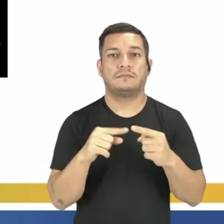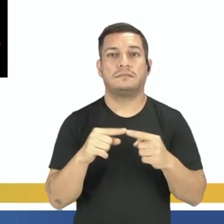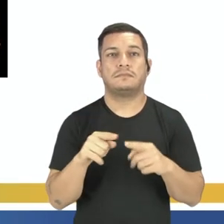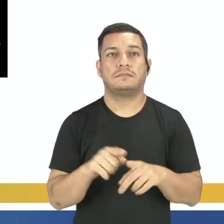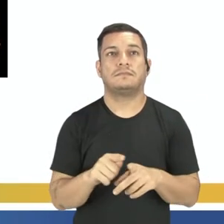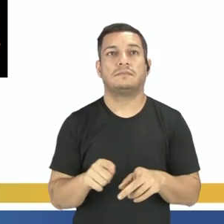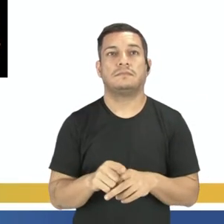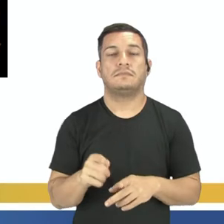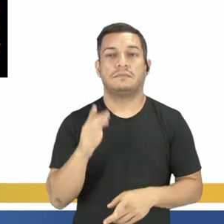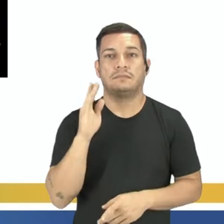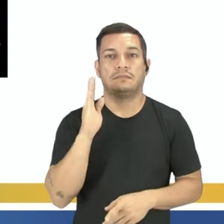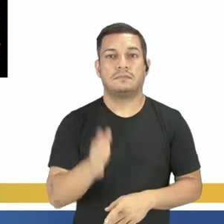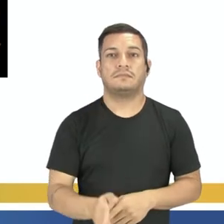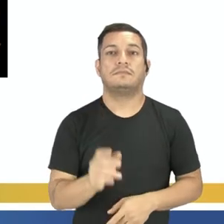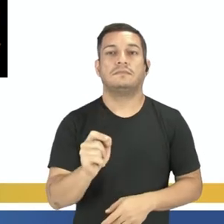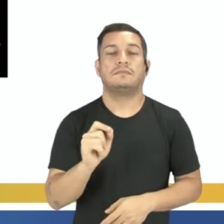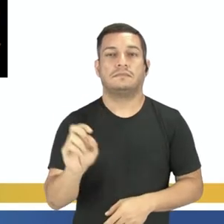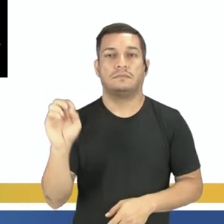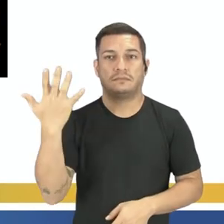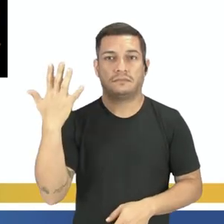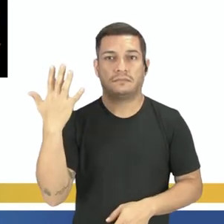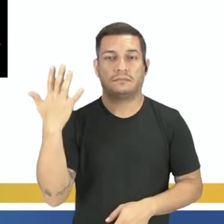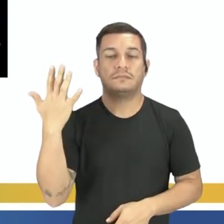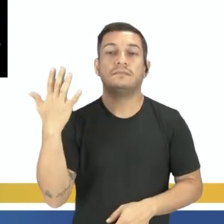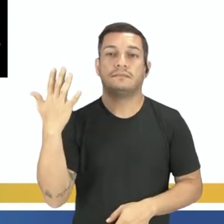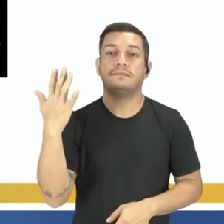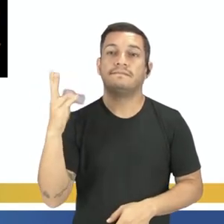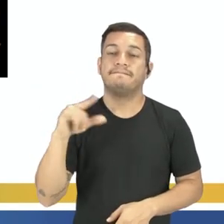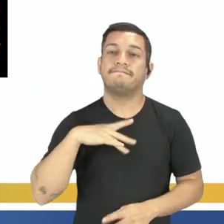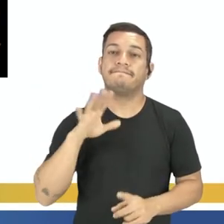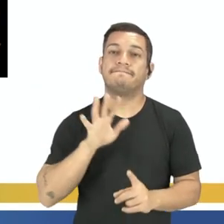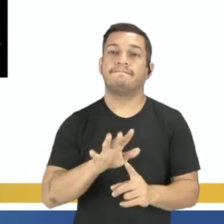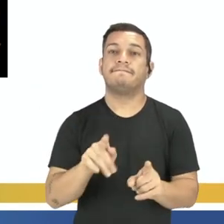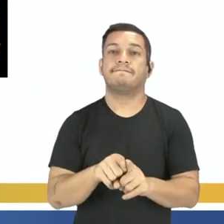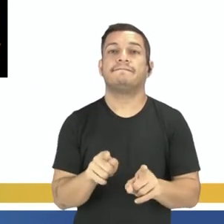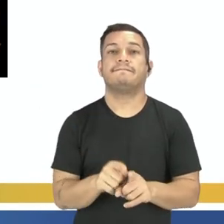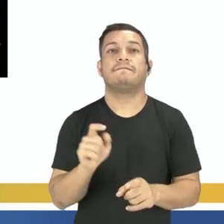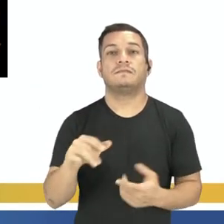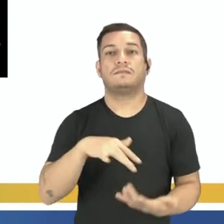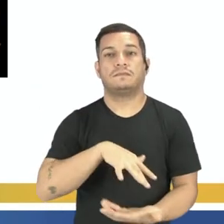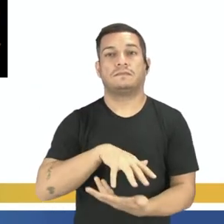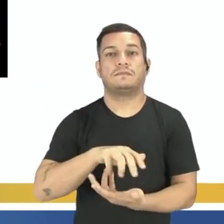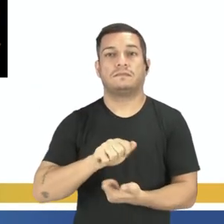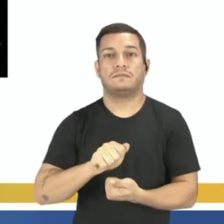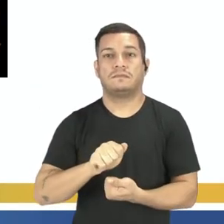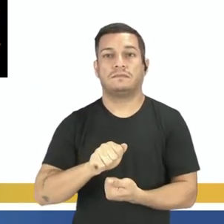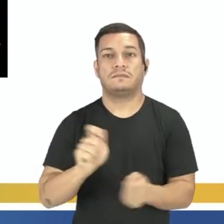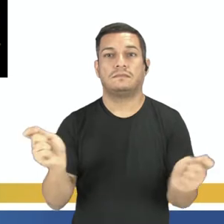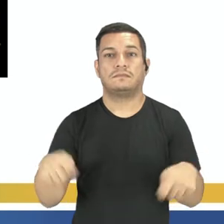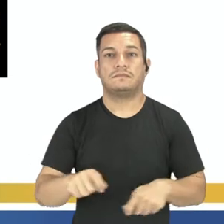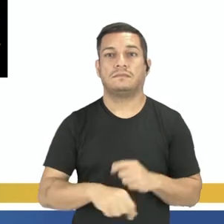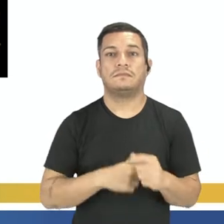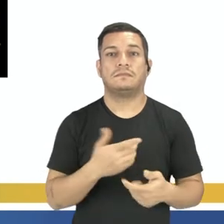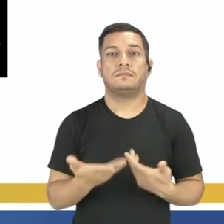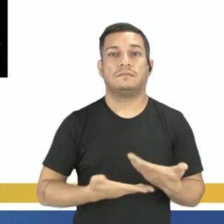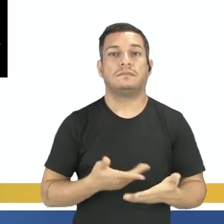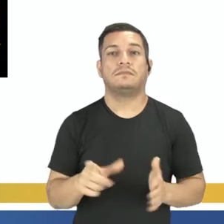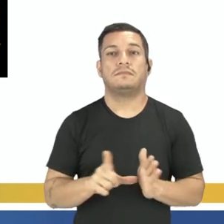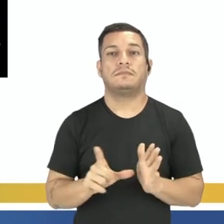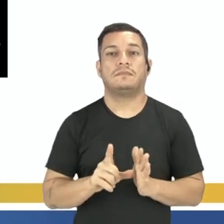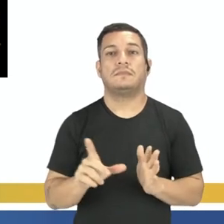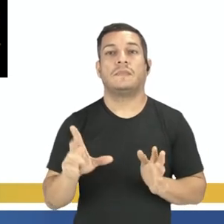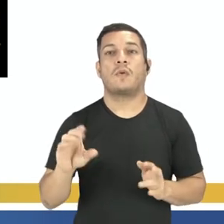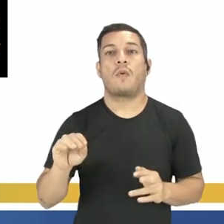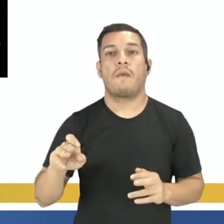de maneira direta com esse acontecimento. Ela vai estar influenciando em escala mundial uma possibilidade de comércio. E no